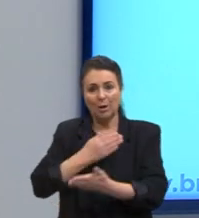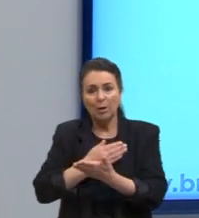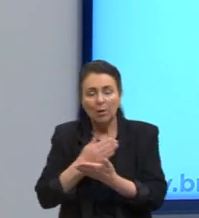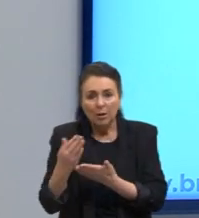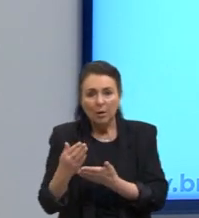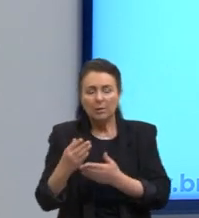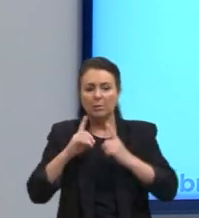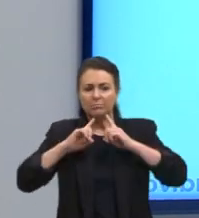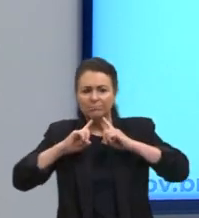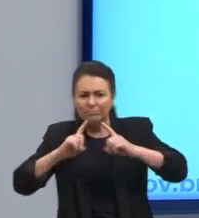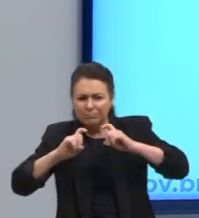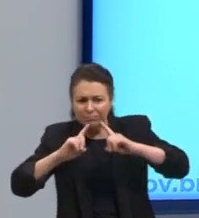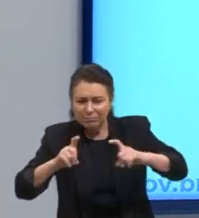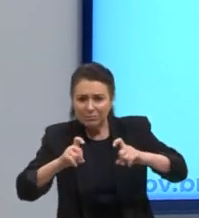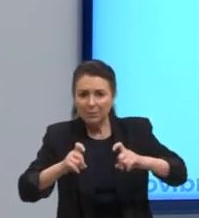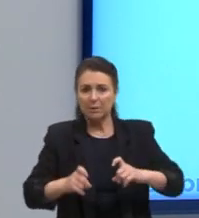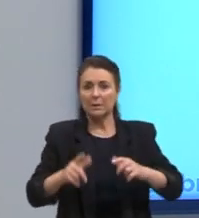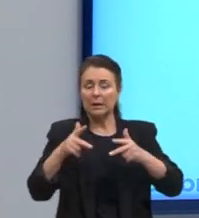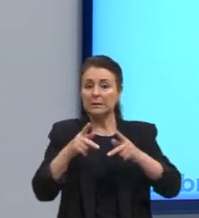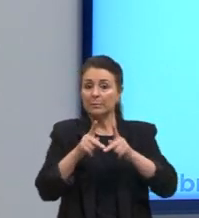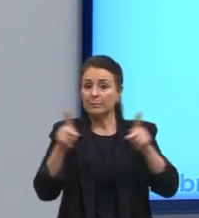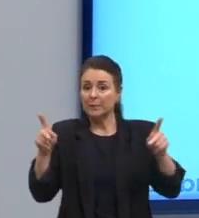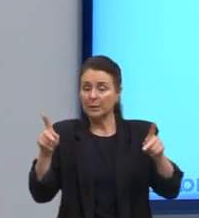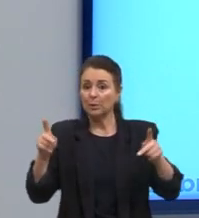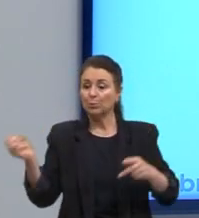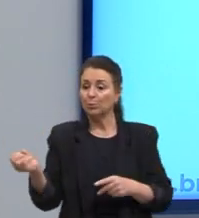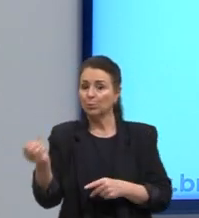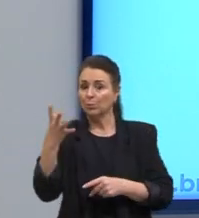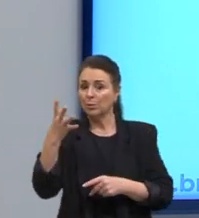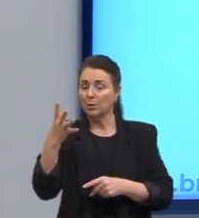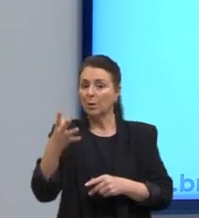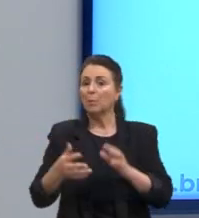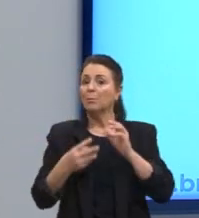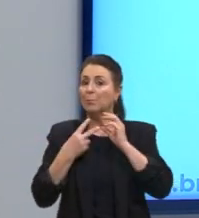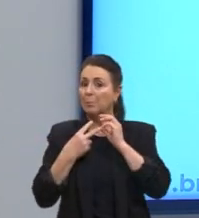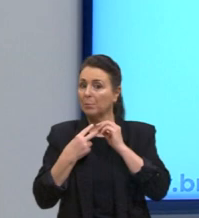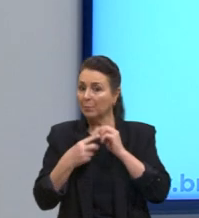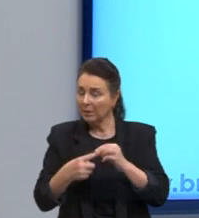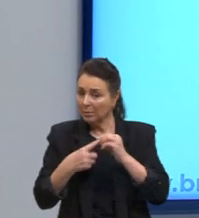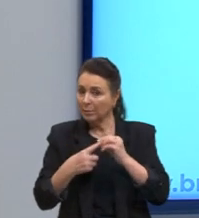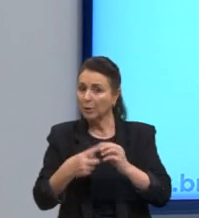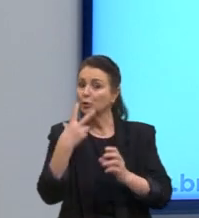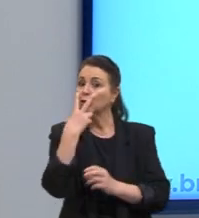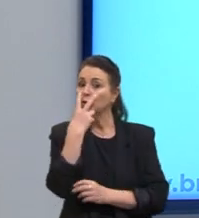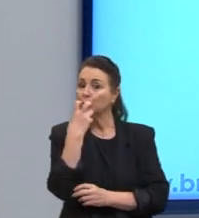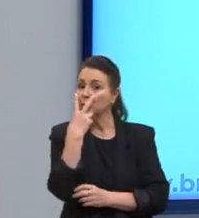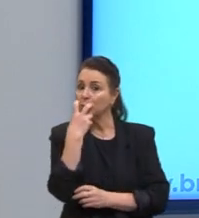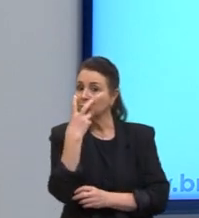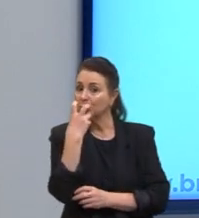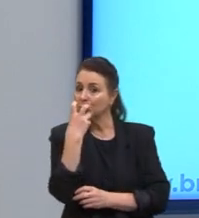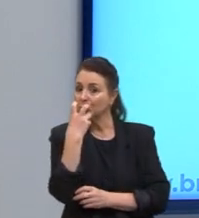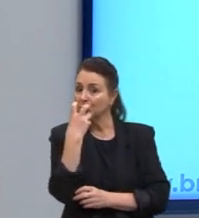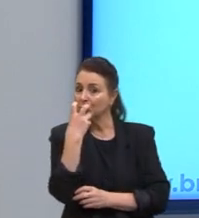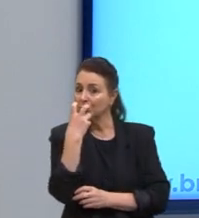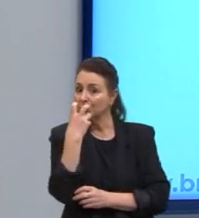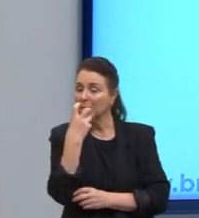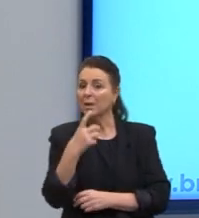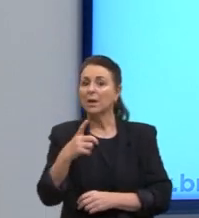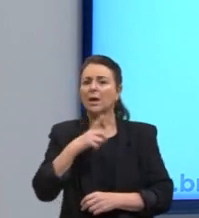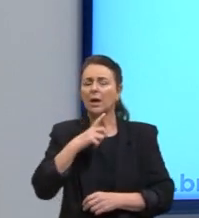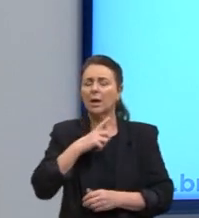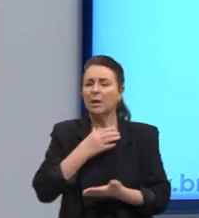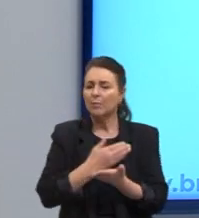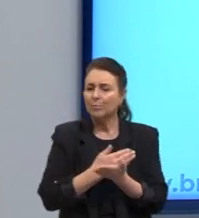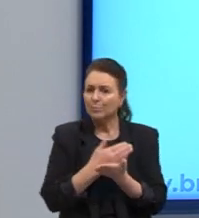críticos desse período moderno, entre eles, principalmente o Nietzsche. O Nietzsche é um grande crítico. Essa crítica vem bem